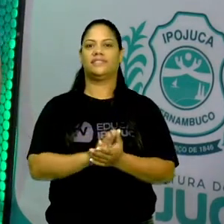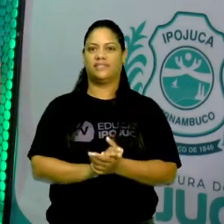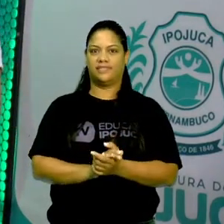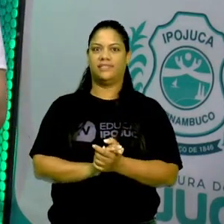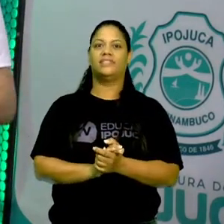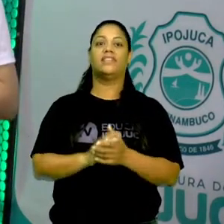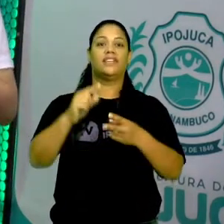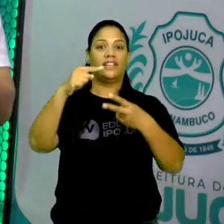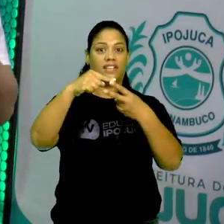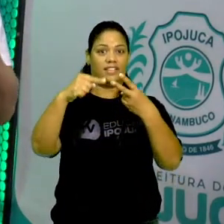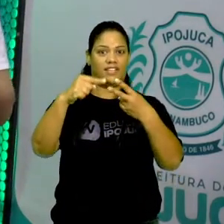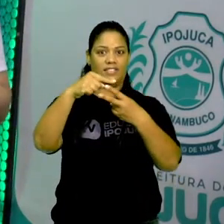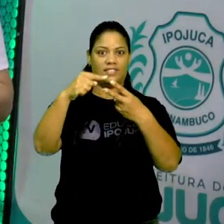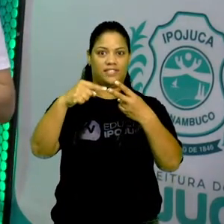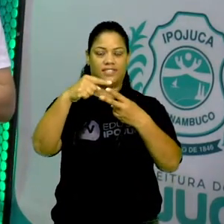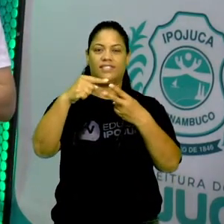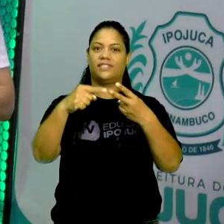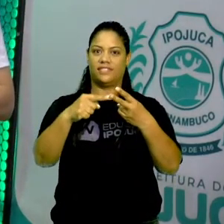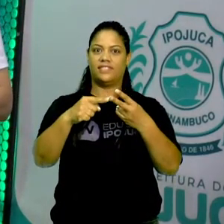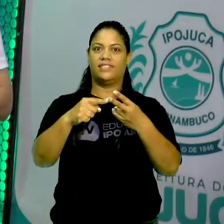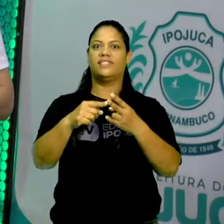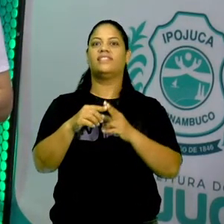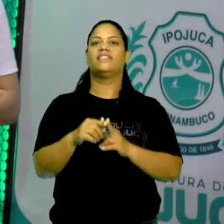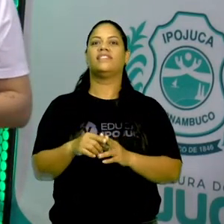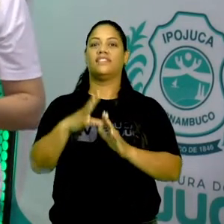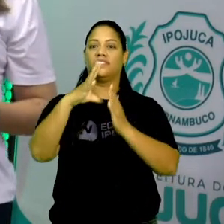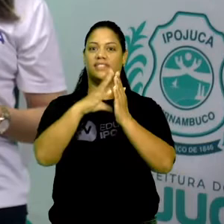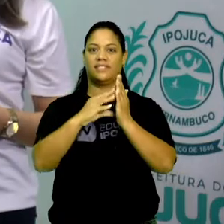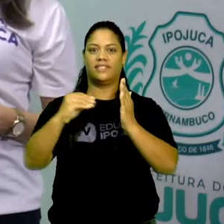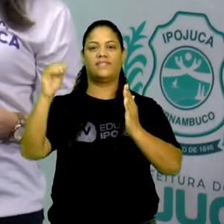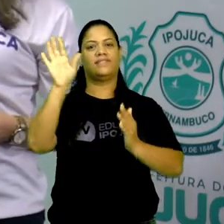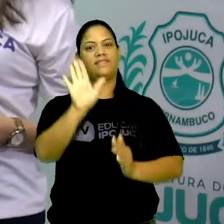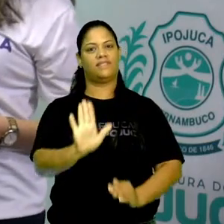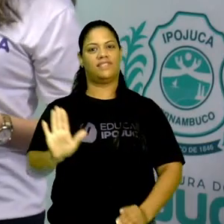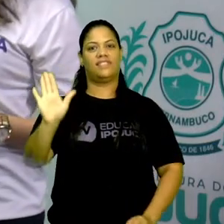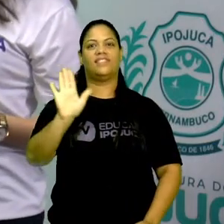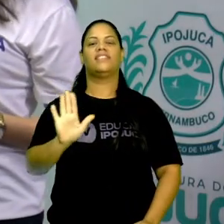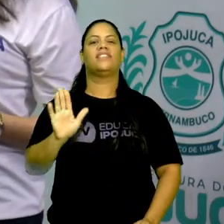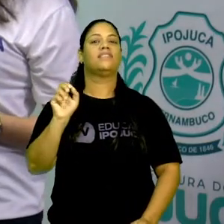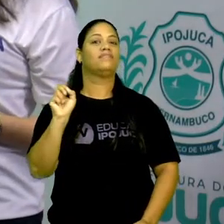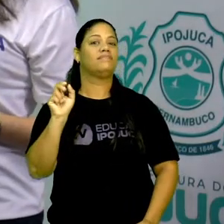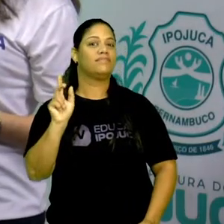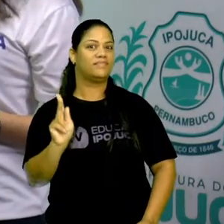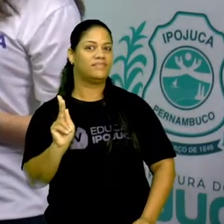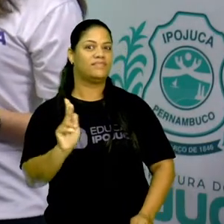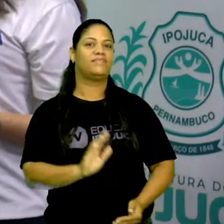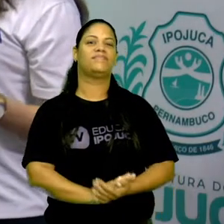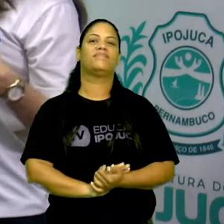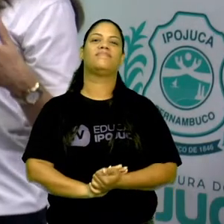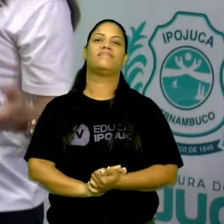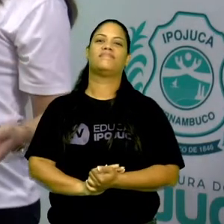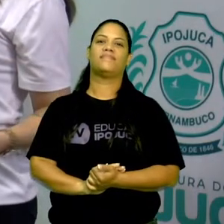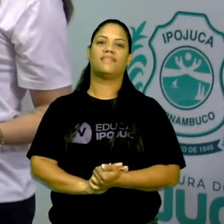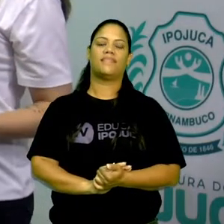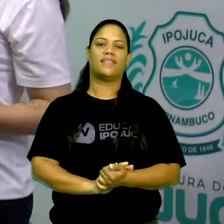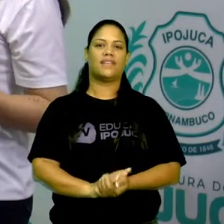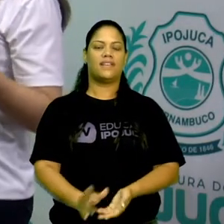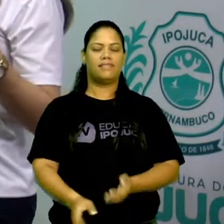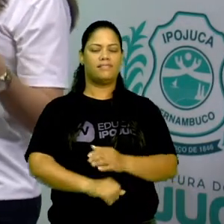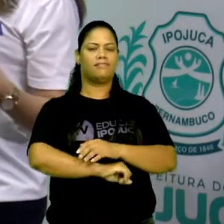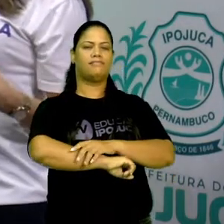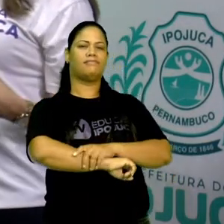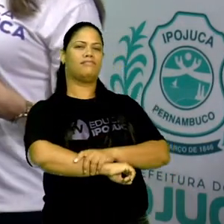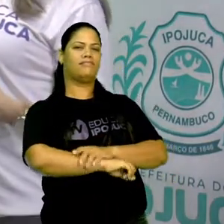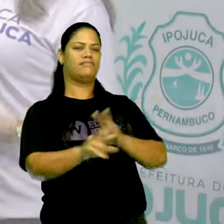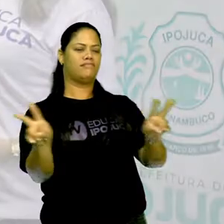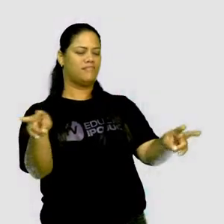e a paráfrase são tipos de intertextualidade. Ok, pessoal? Paralisa com seu